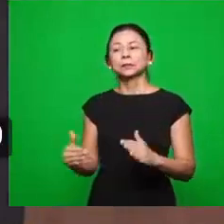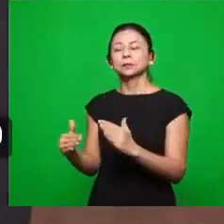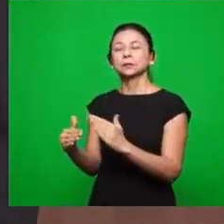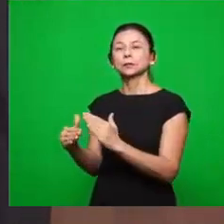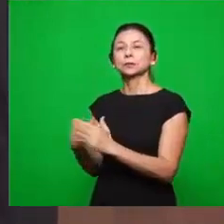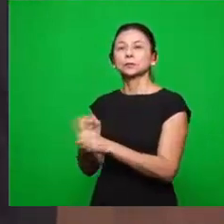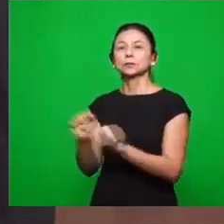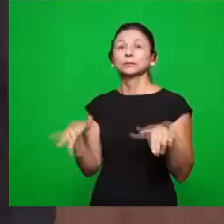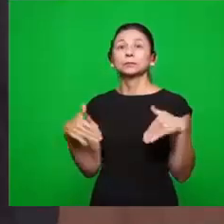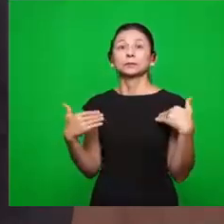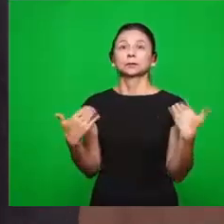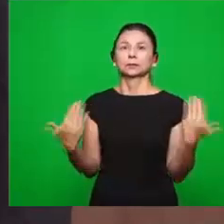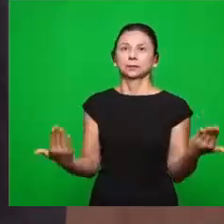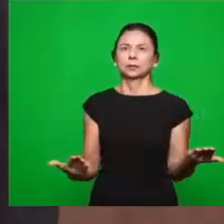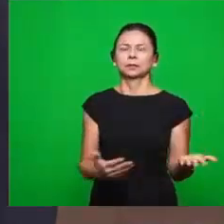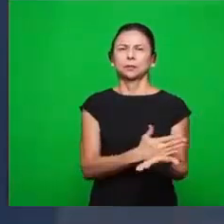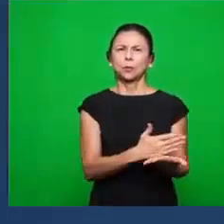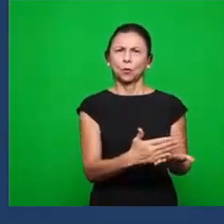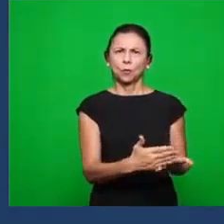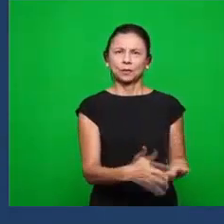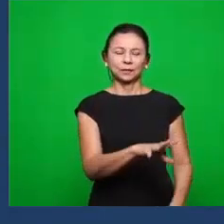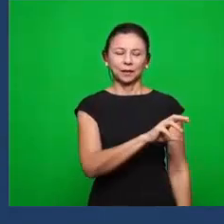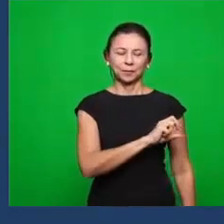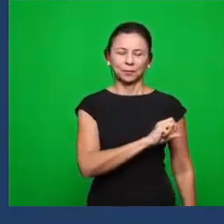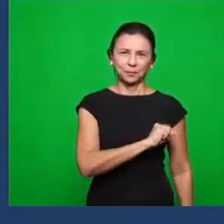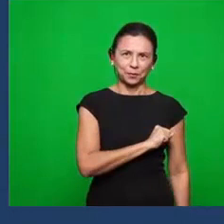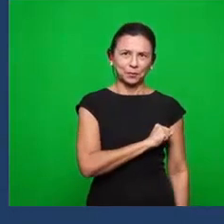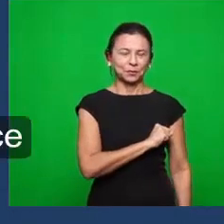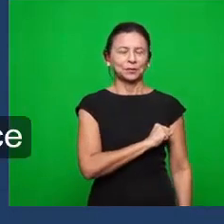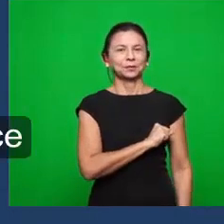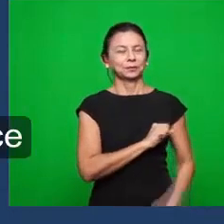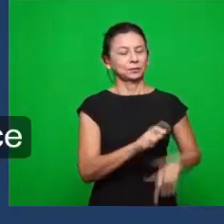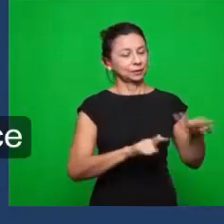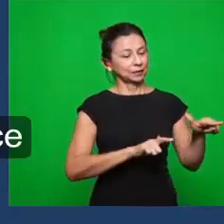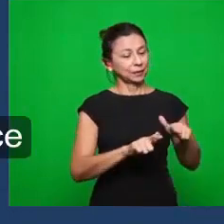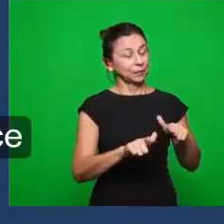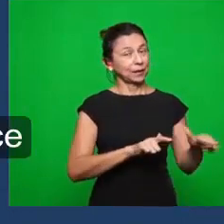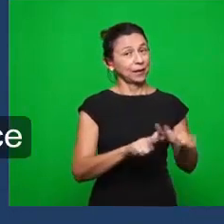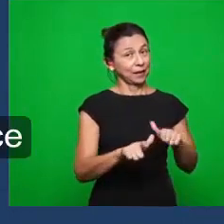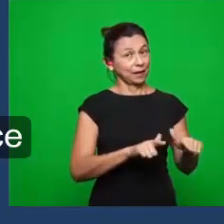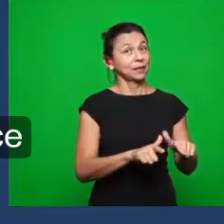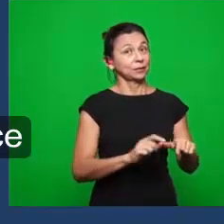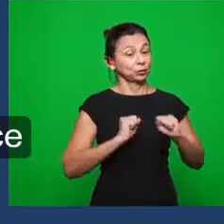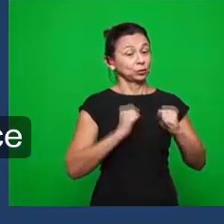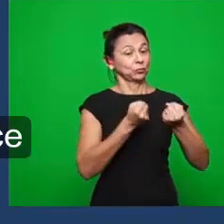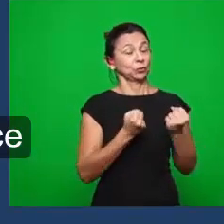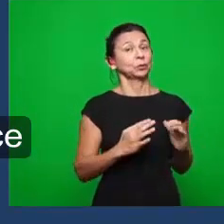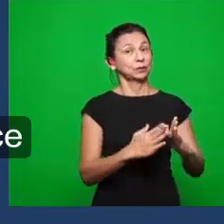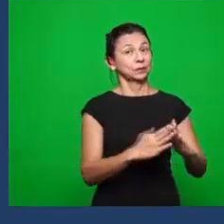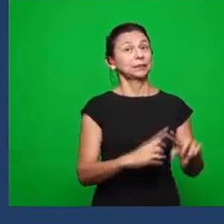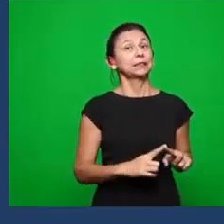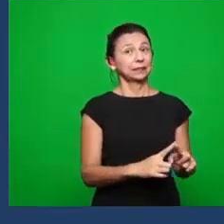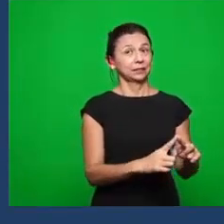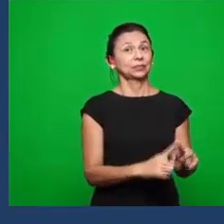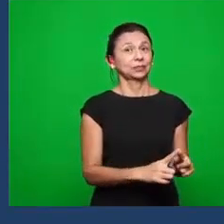versículo 19. As primeiras obras são o amor, o serviço, que fala sobre o trabalho da igreja. E a Bede de Lange, né?